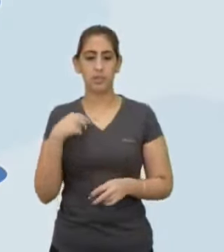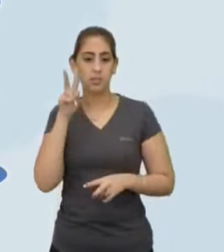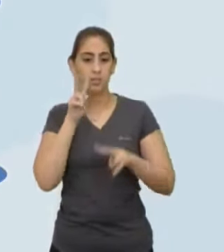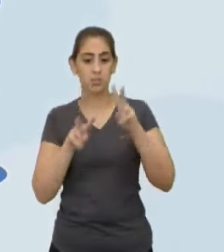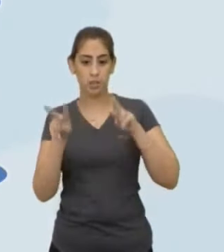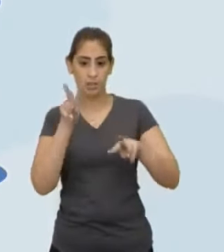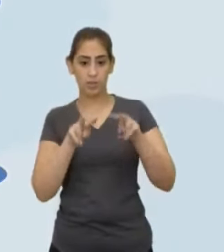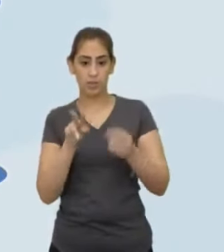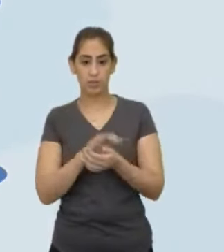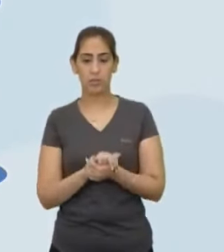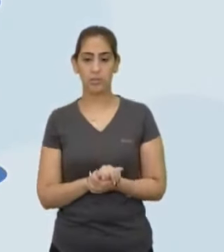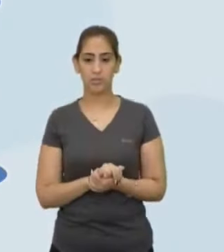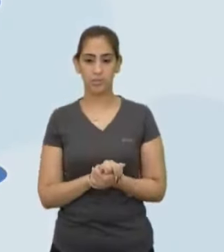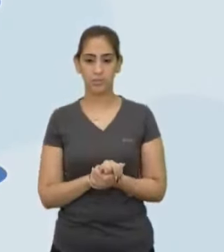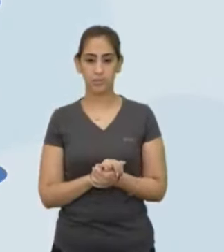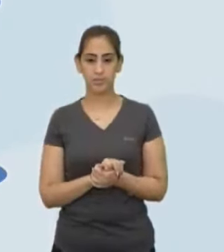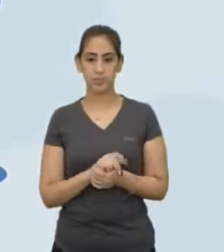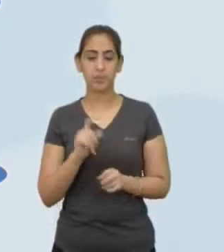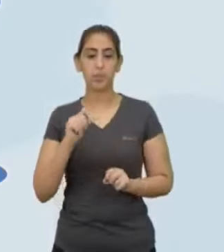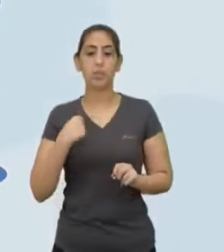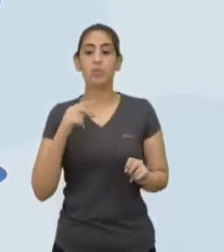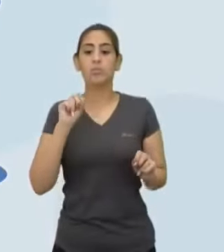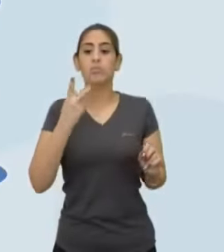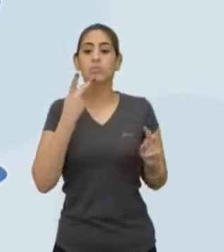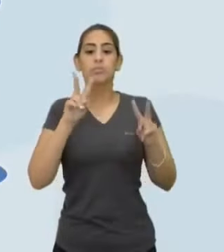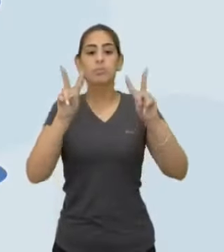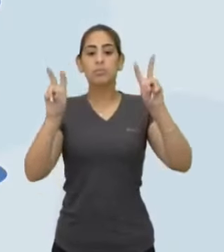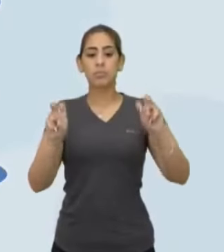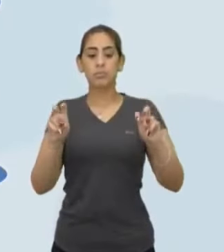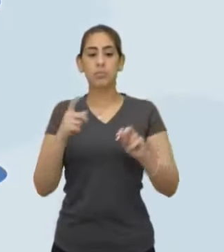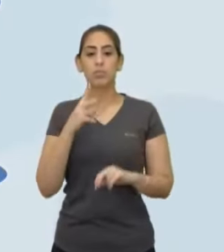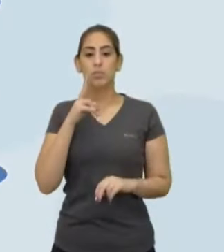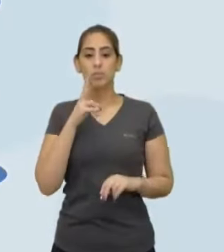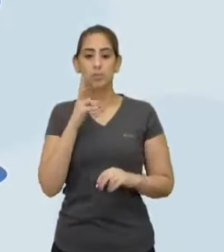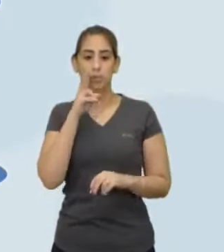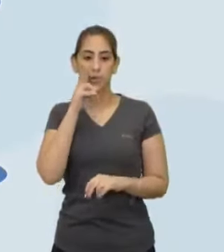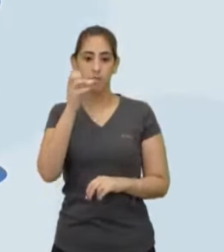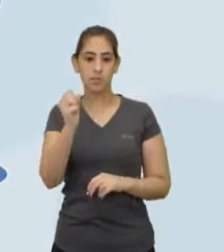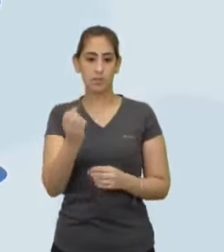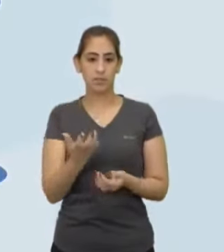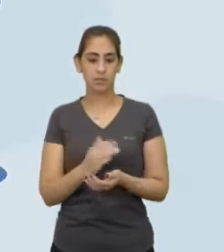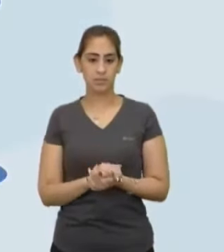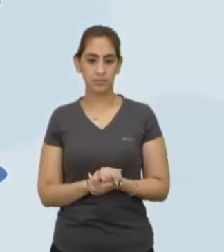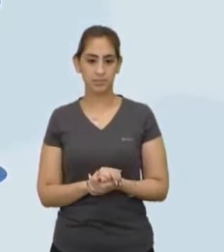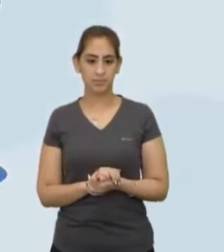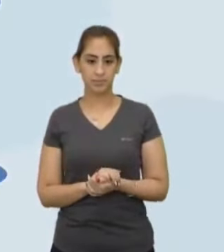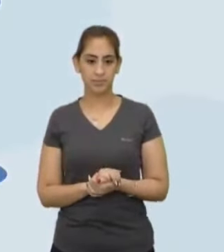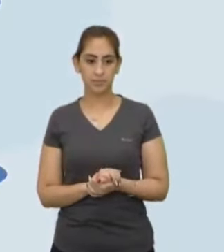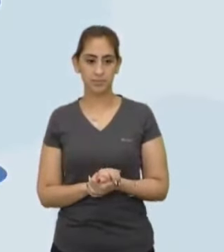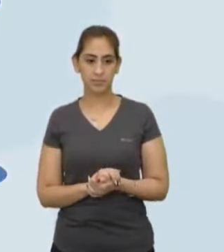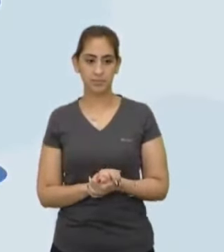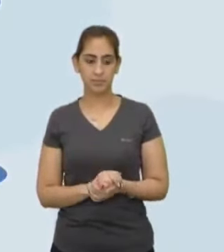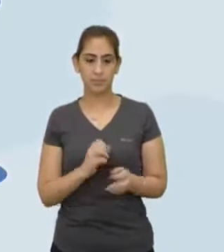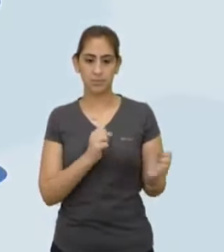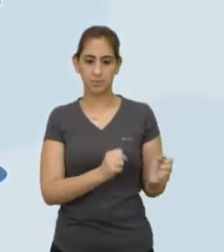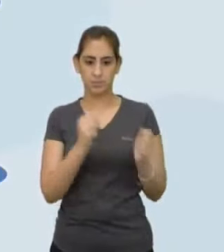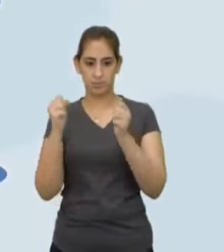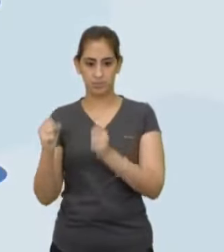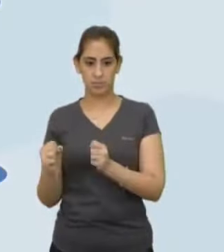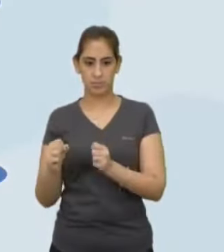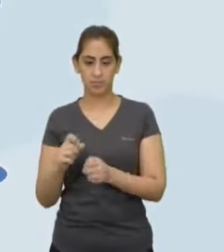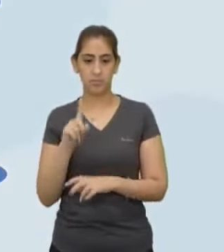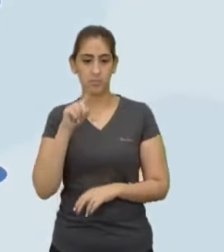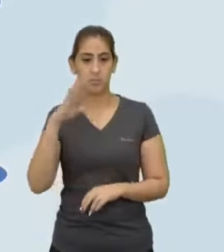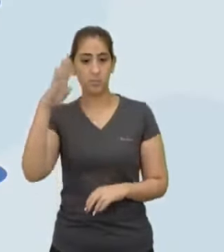gente está vendo aqui O que eu estou querendo dizer com força Força é um aparato militar